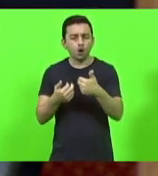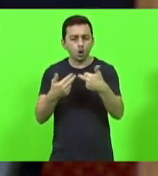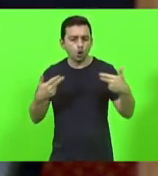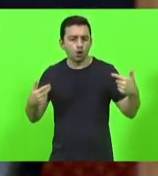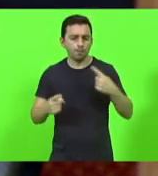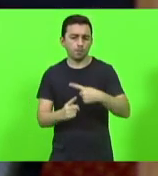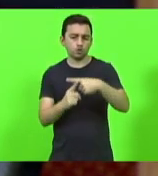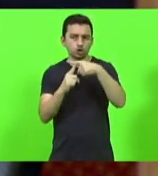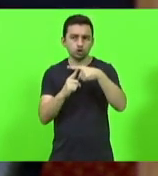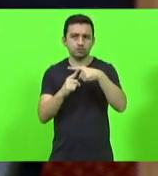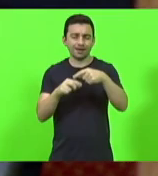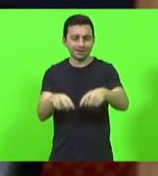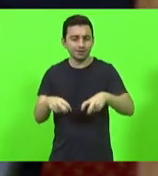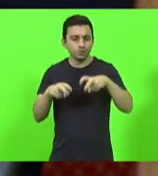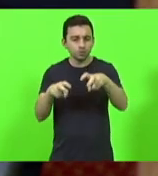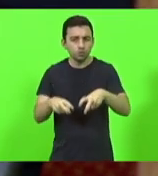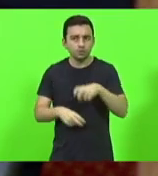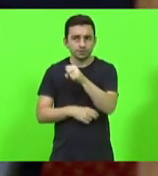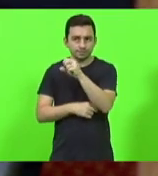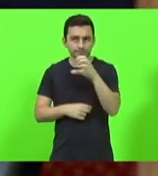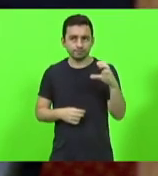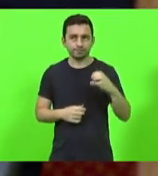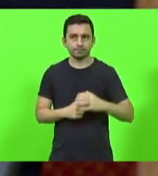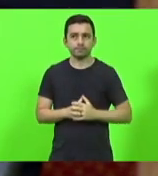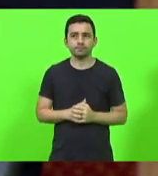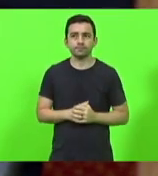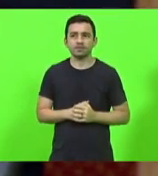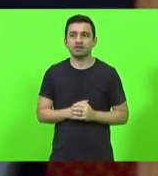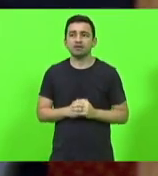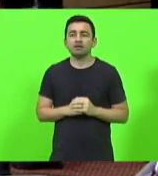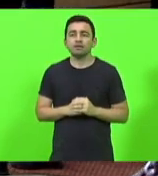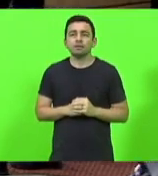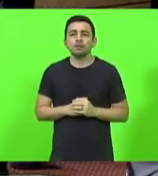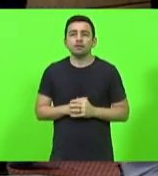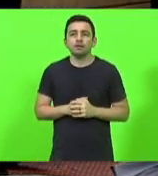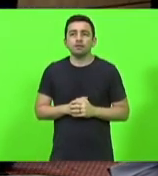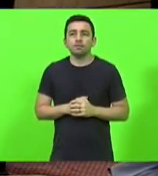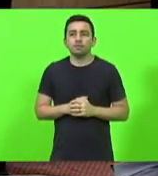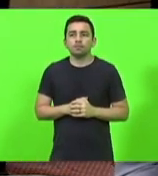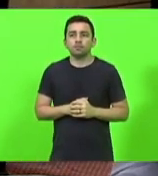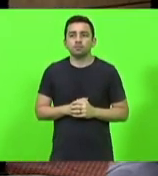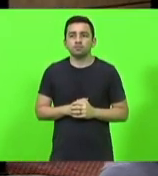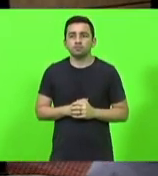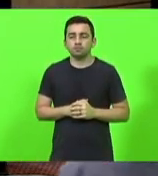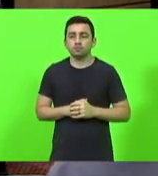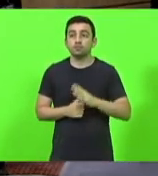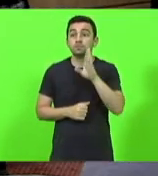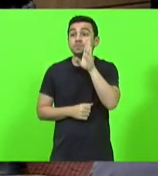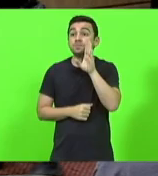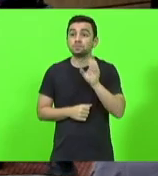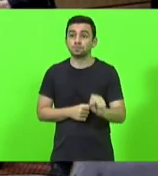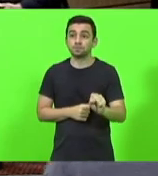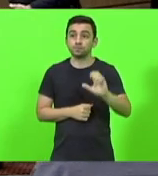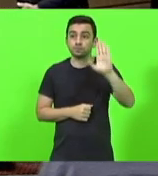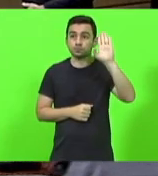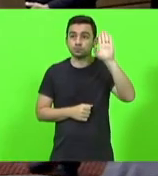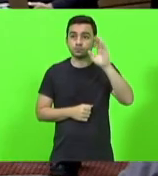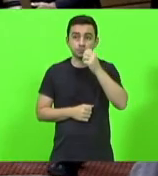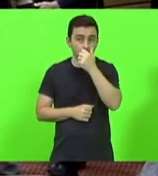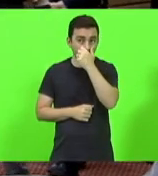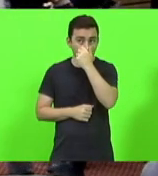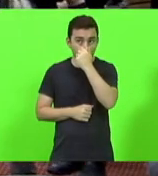a agricultura catarinense. Obrigada. Não havendo mais que eu, presidente, para discutir com a palavra o deputado Bruno Souza. Senhor presidente,